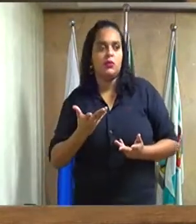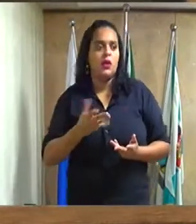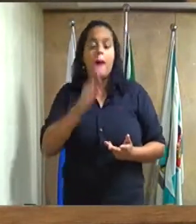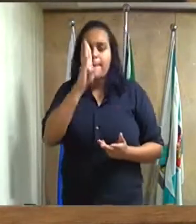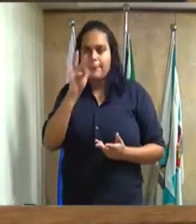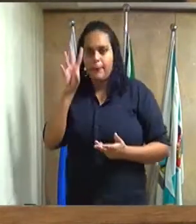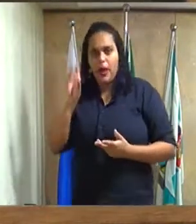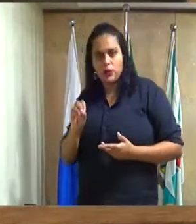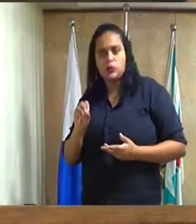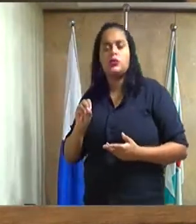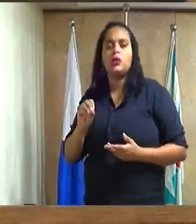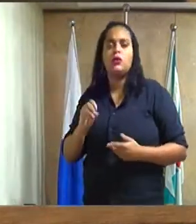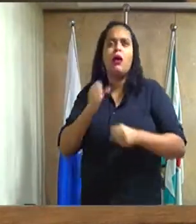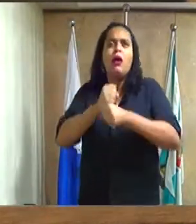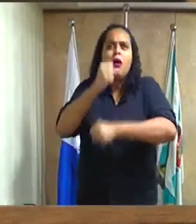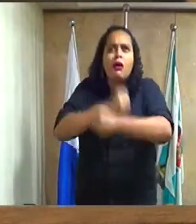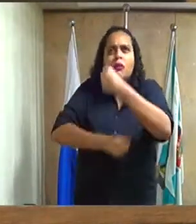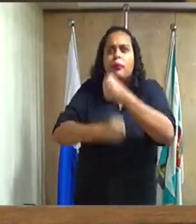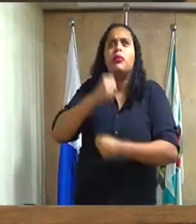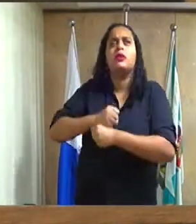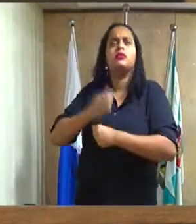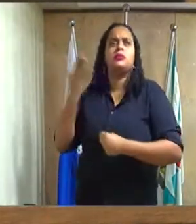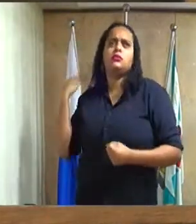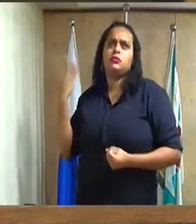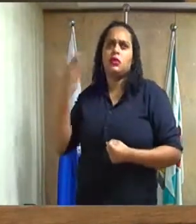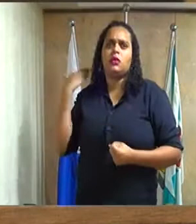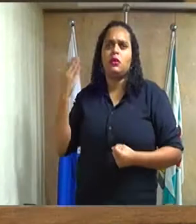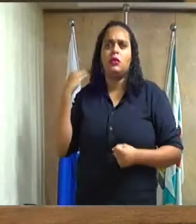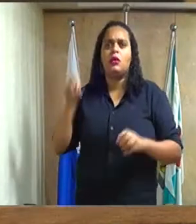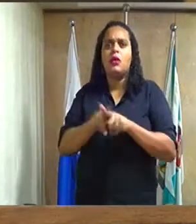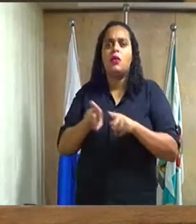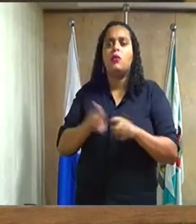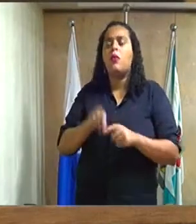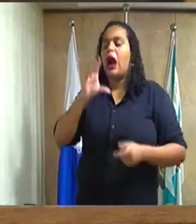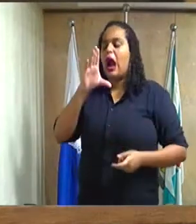nós tivemos no ano passado um Caxias Music.